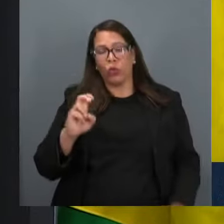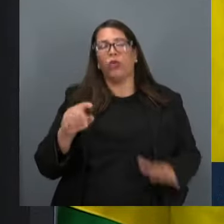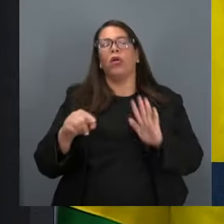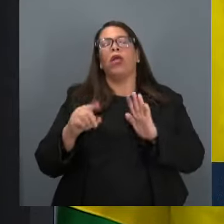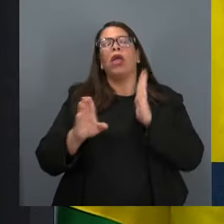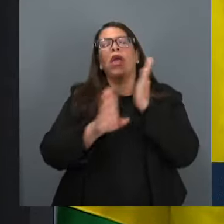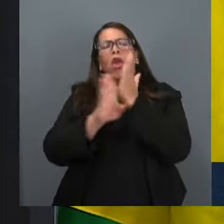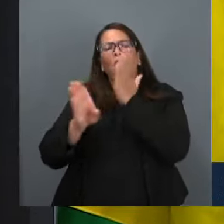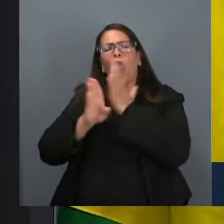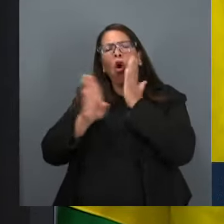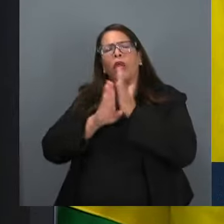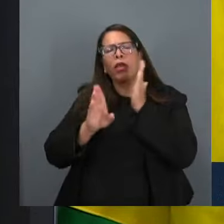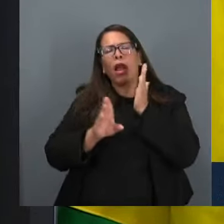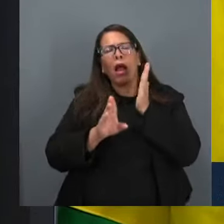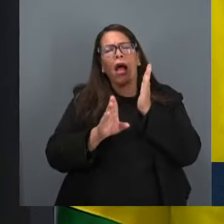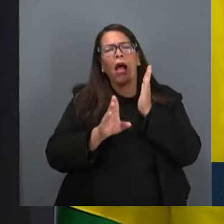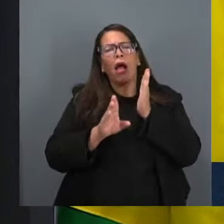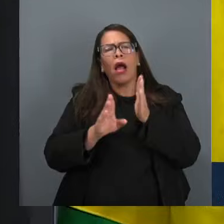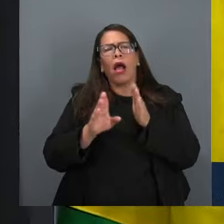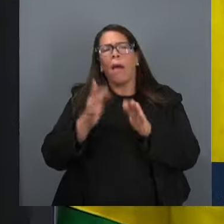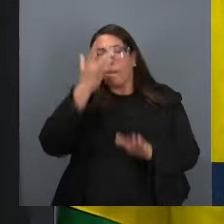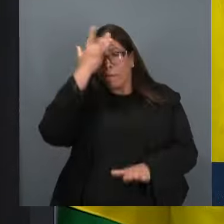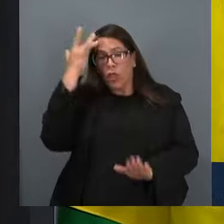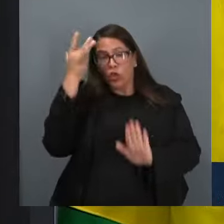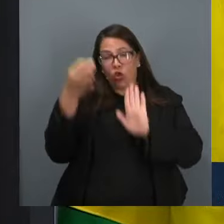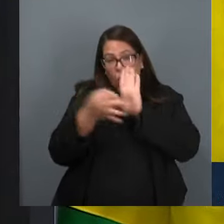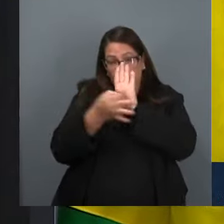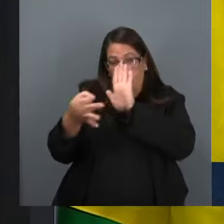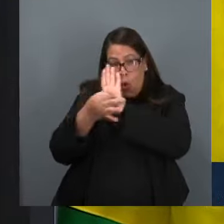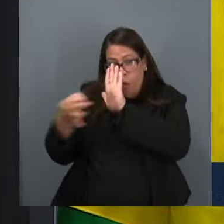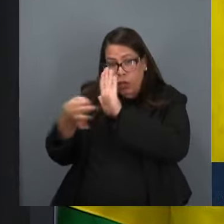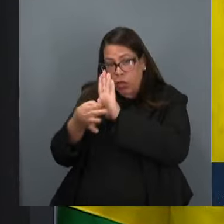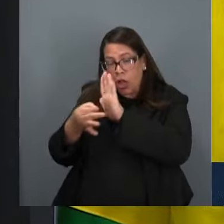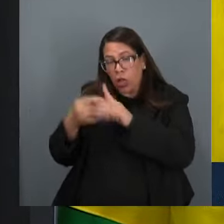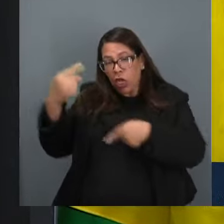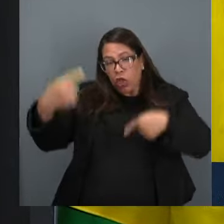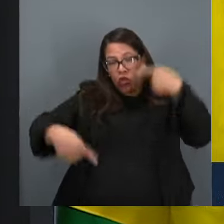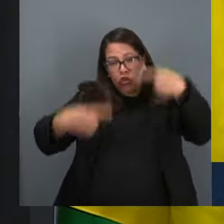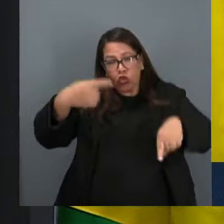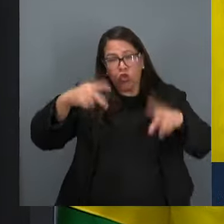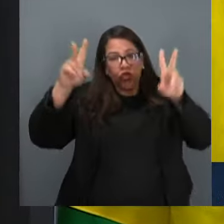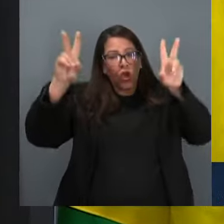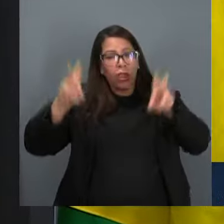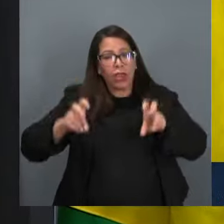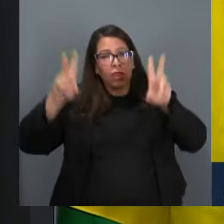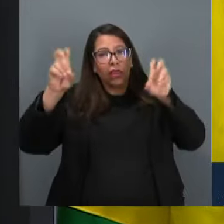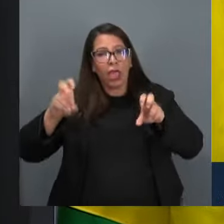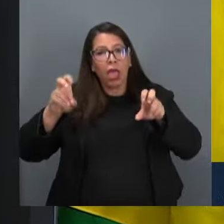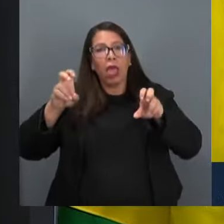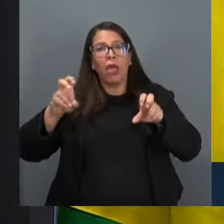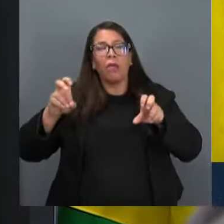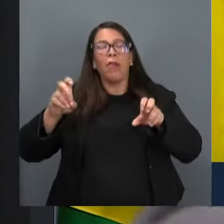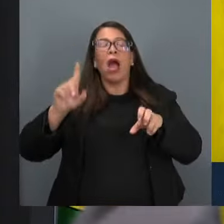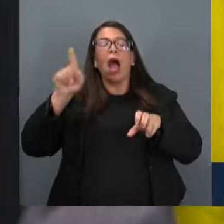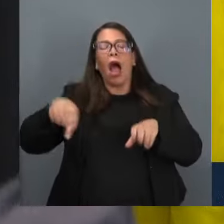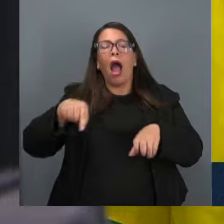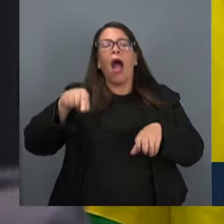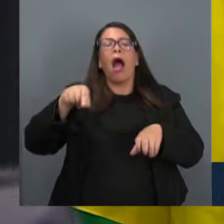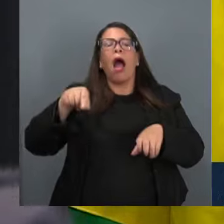Identificação de formadores de opinião que discutem temas relacionados a Corte,